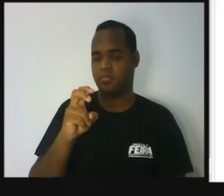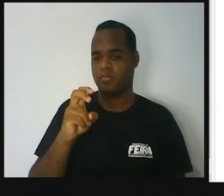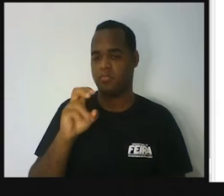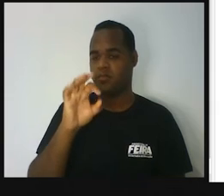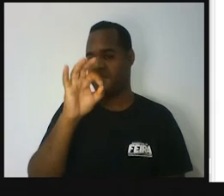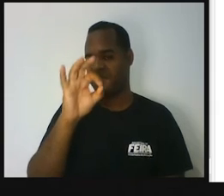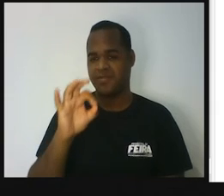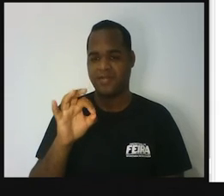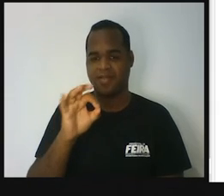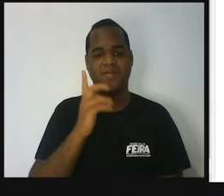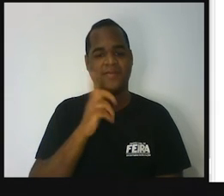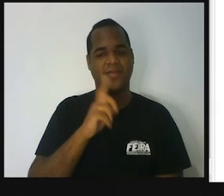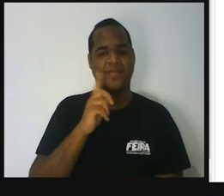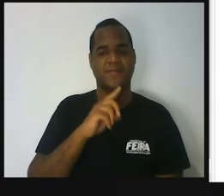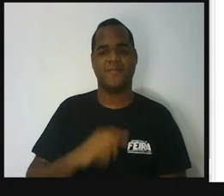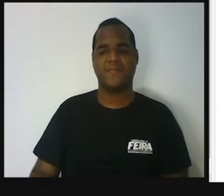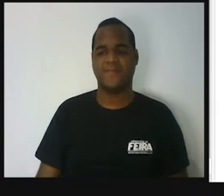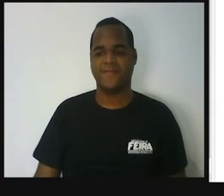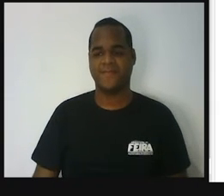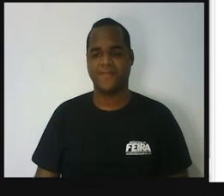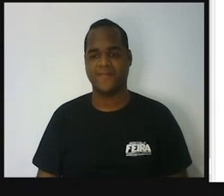25%. Certo?